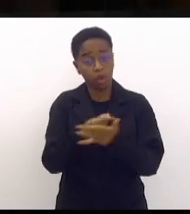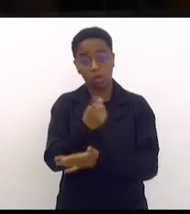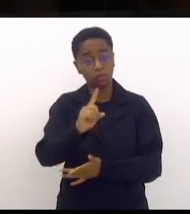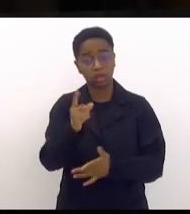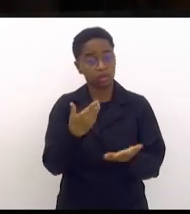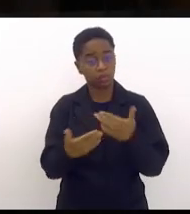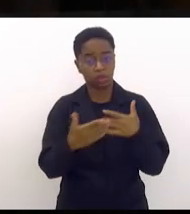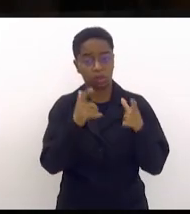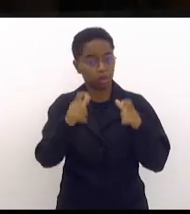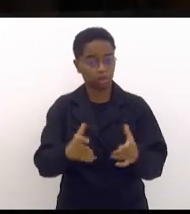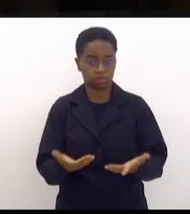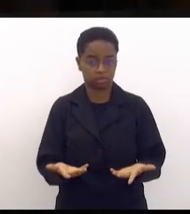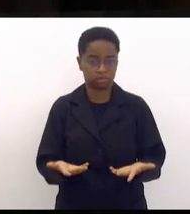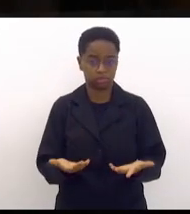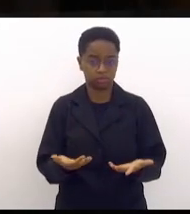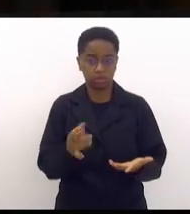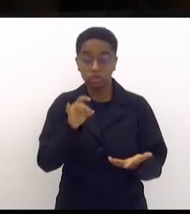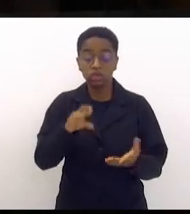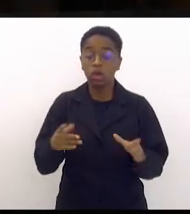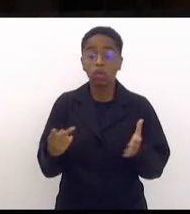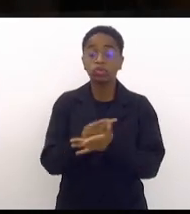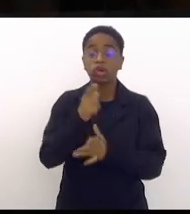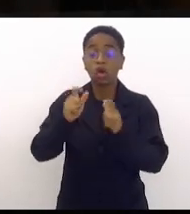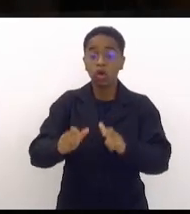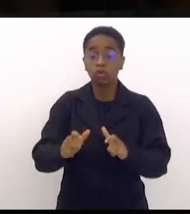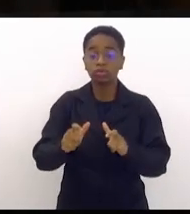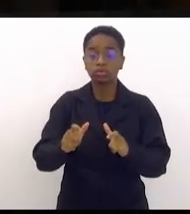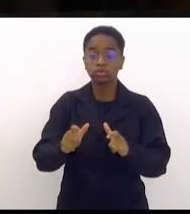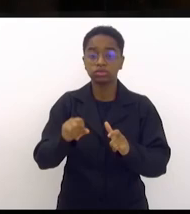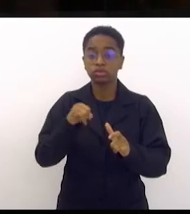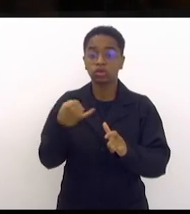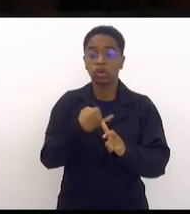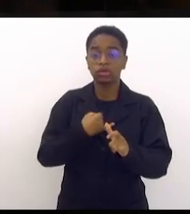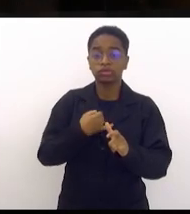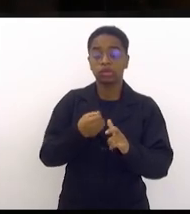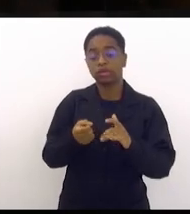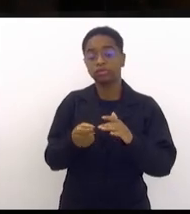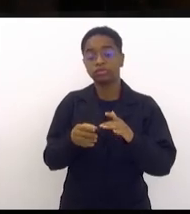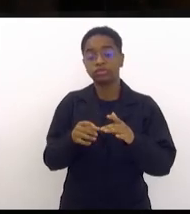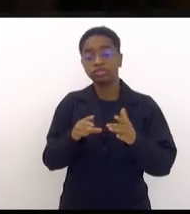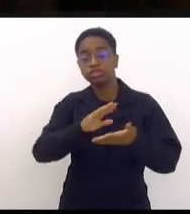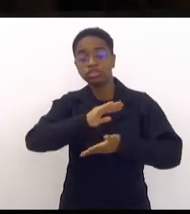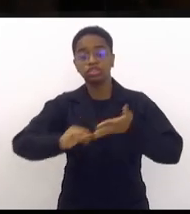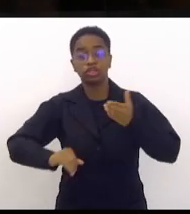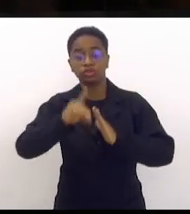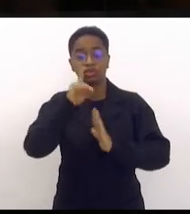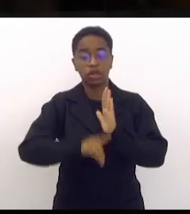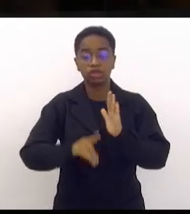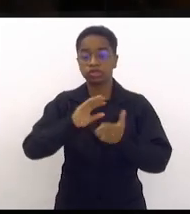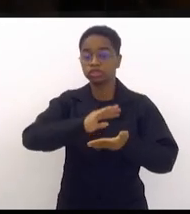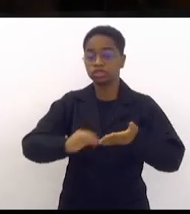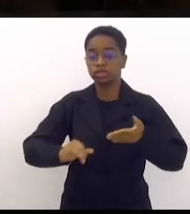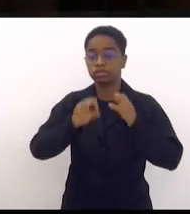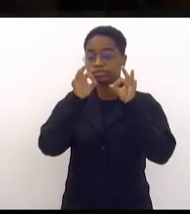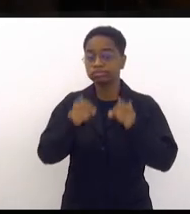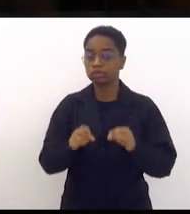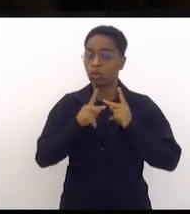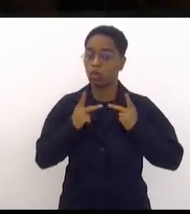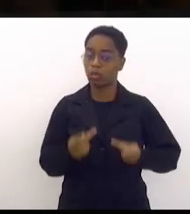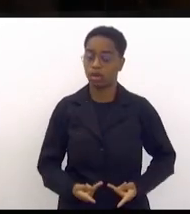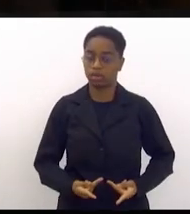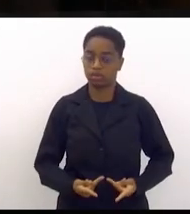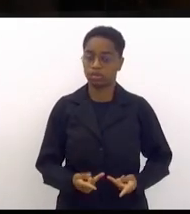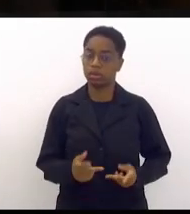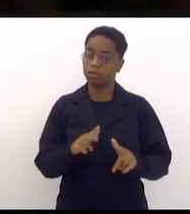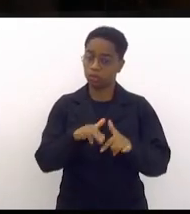em qualquer lugar, só acontece aonde a gente destitui aquelas pessoas de dignidade humana. É disso que